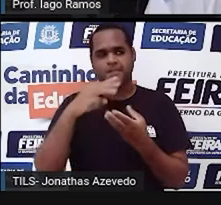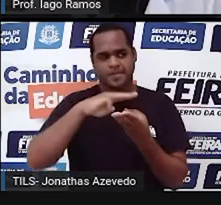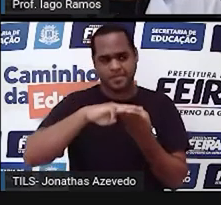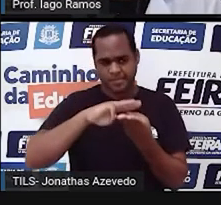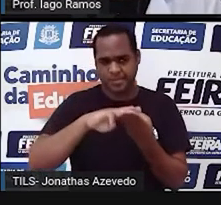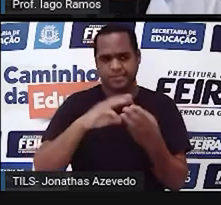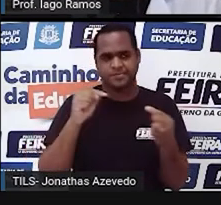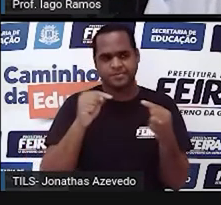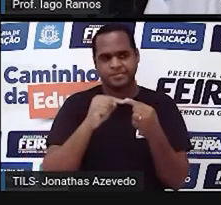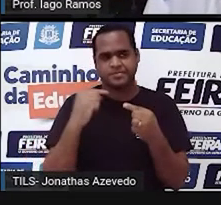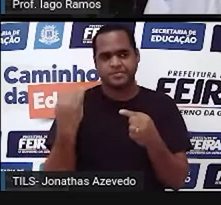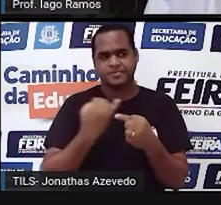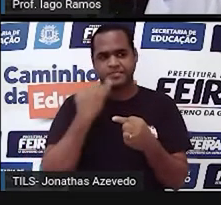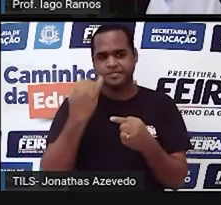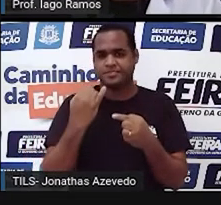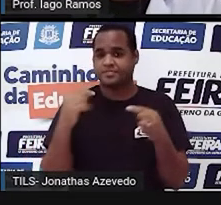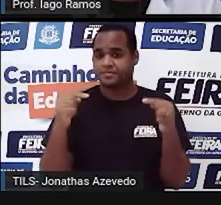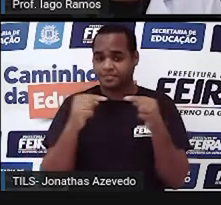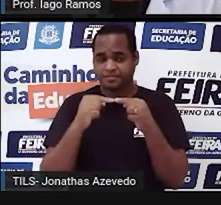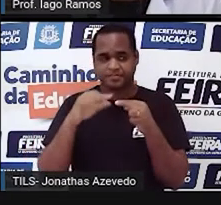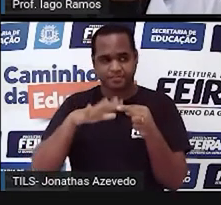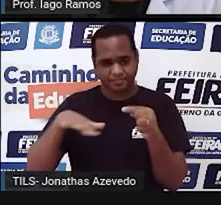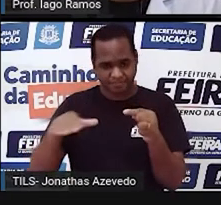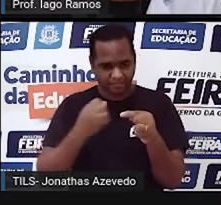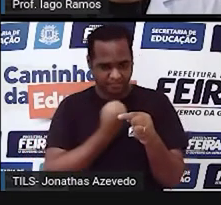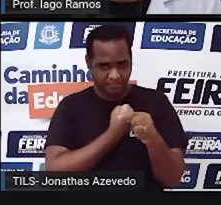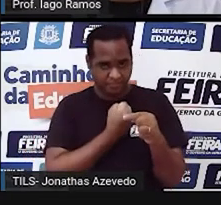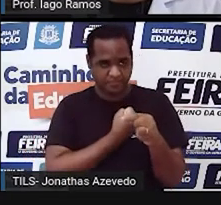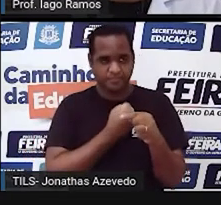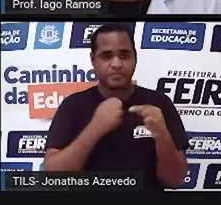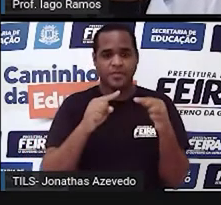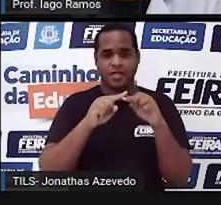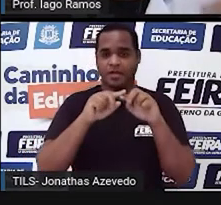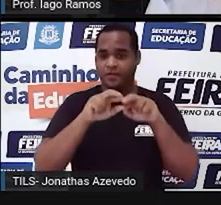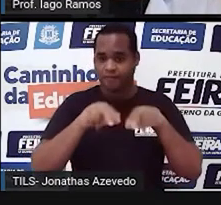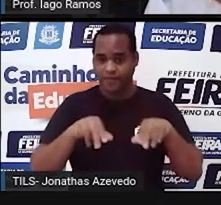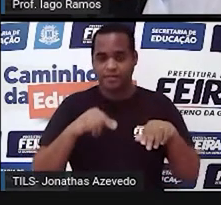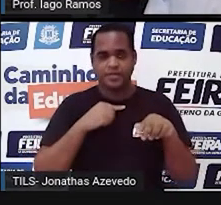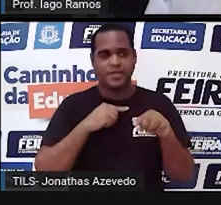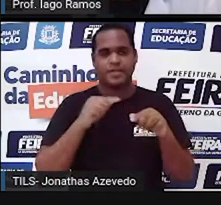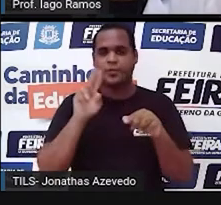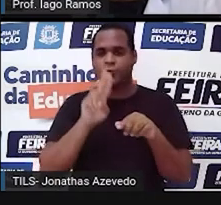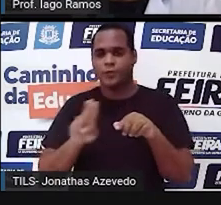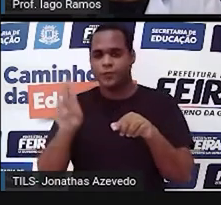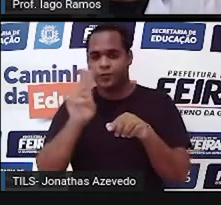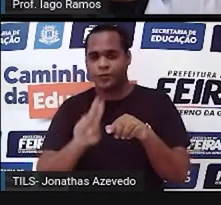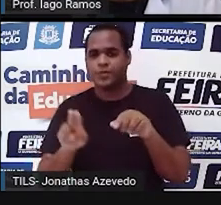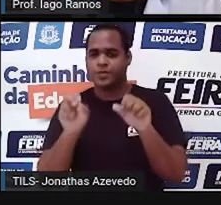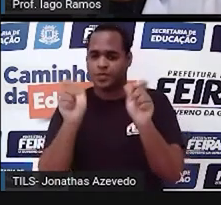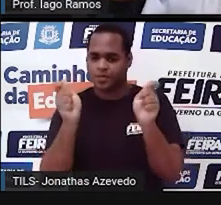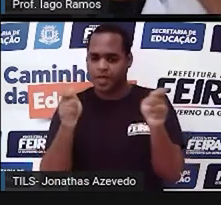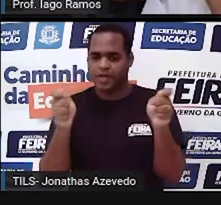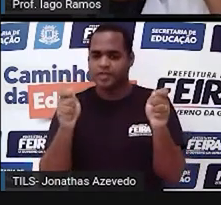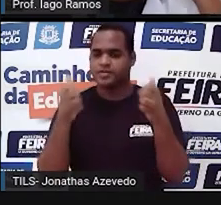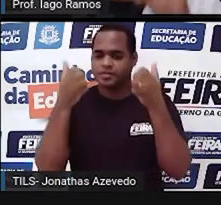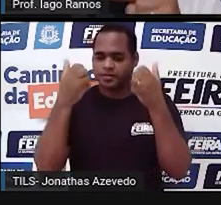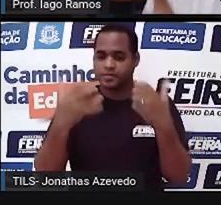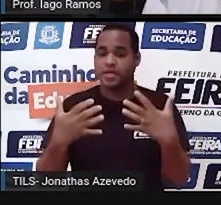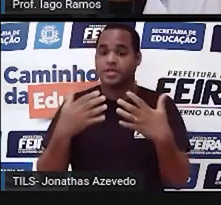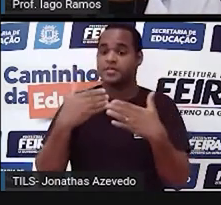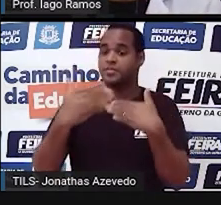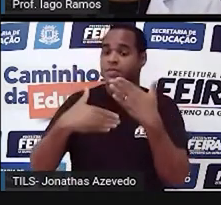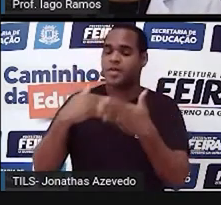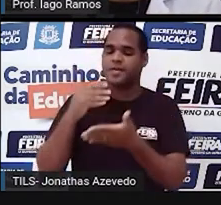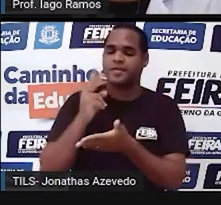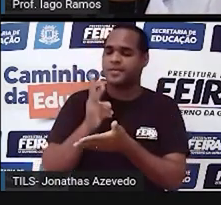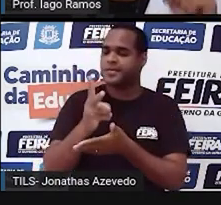né? Que é o número, esse elementozinho que a gente usa ele todo o tempo, não é verdade? Então os